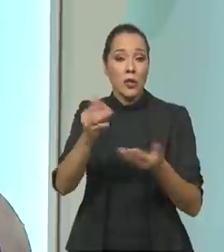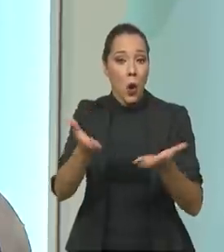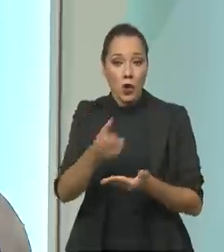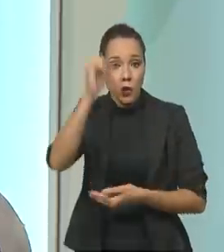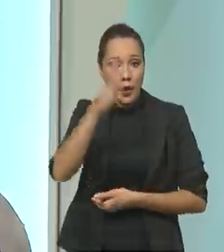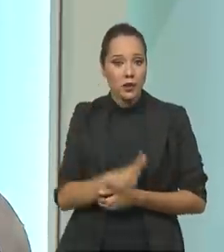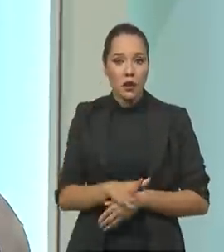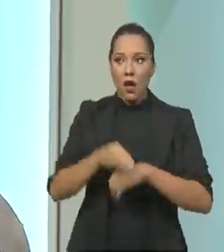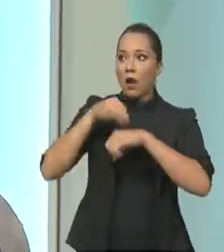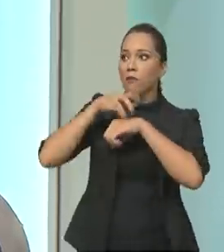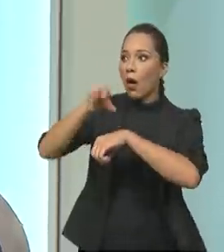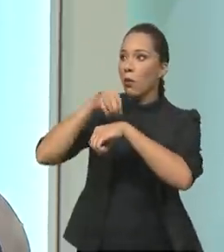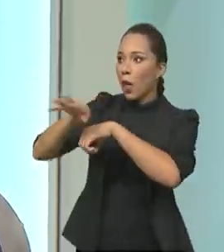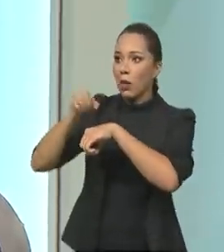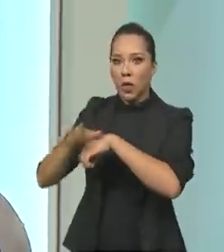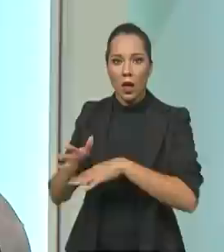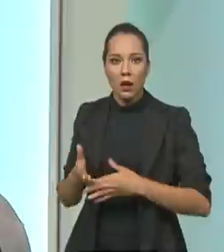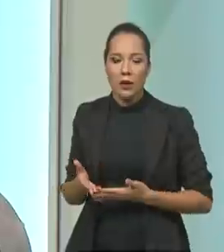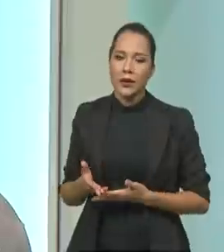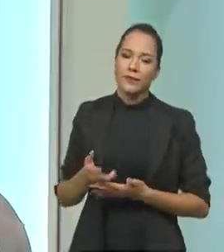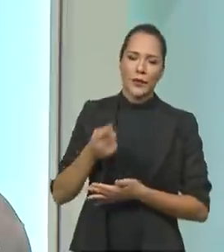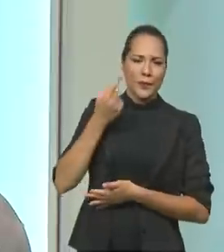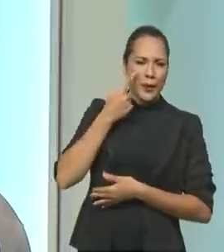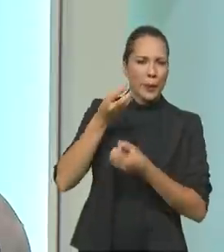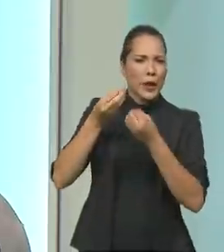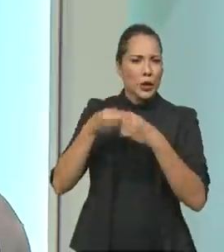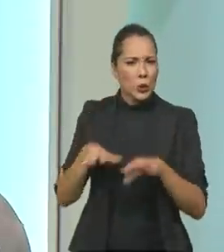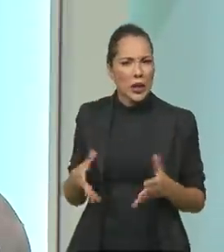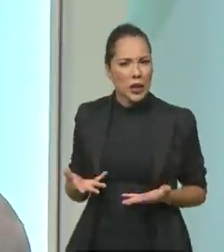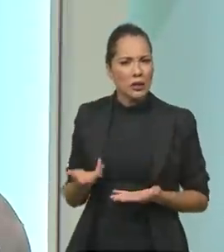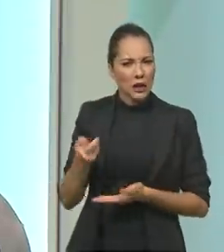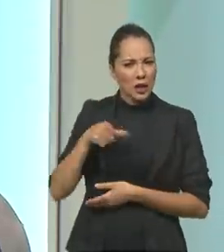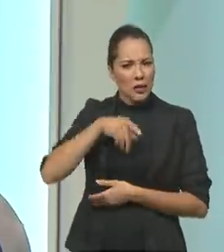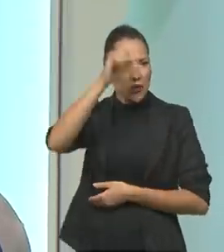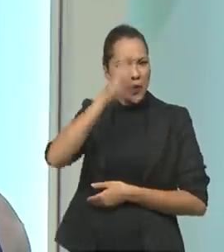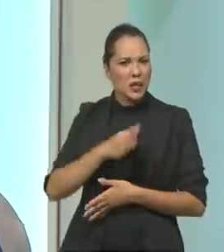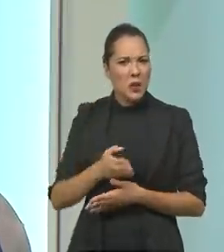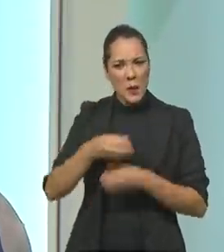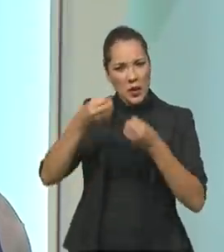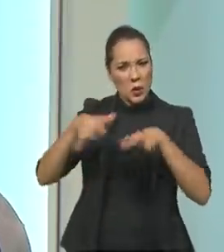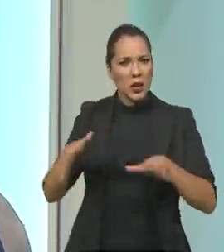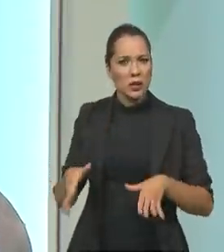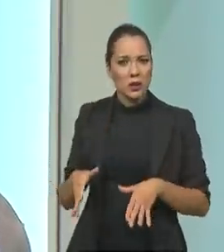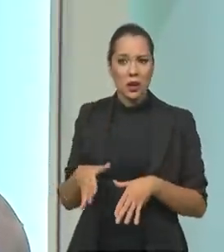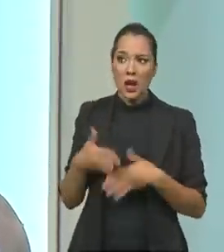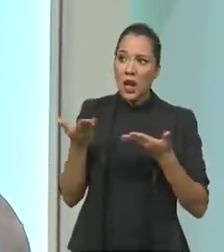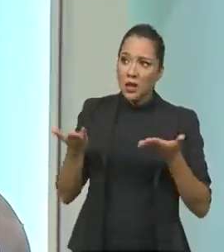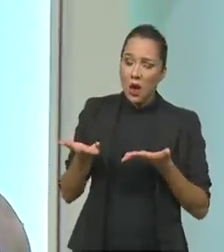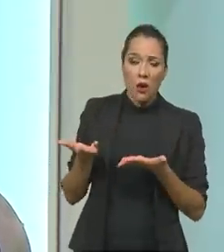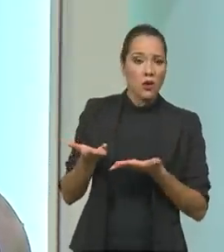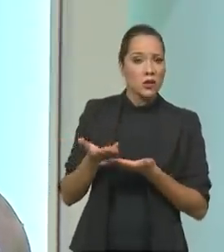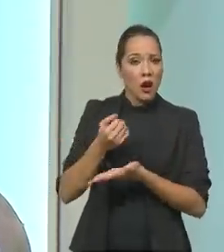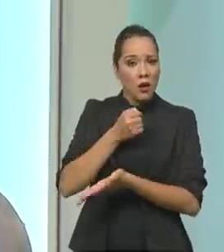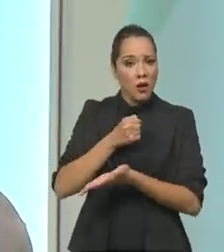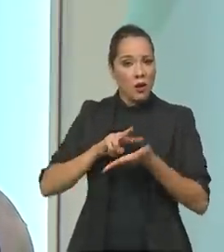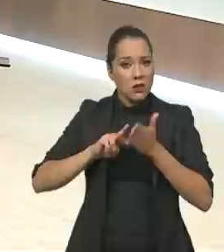Então, gente vê o prejuízo que esse cidadão causou ao Brasil, que a gente está pagando um preço hoje,